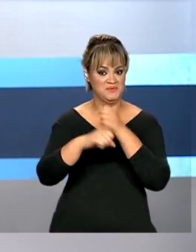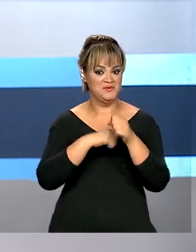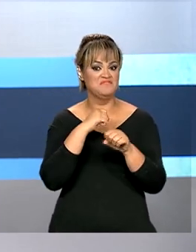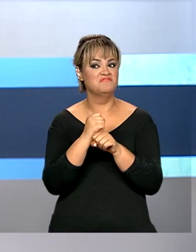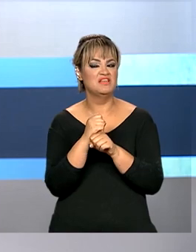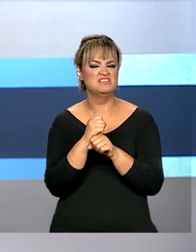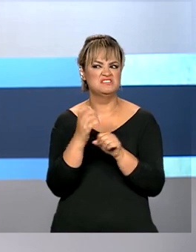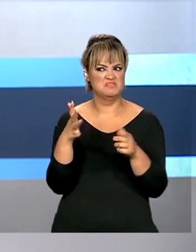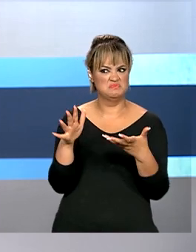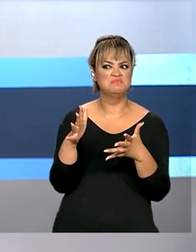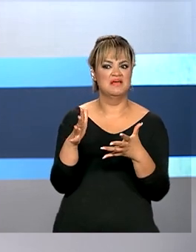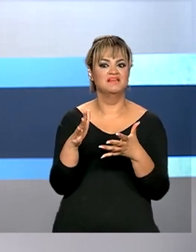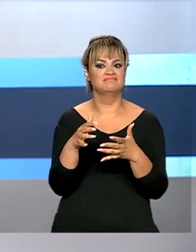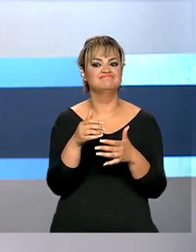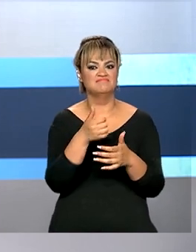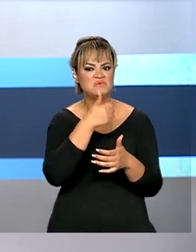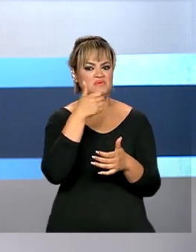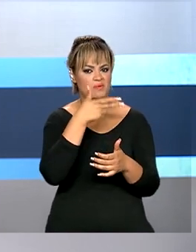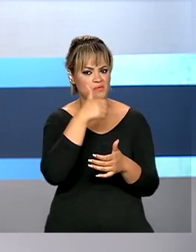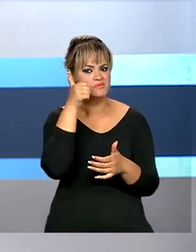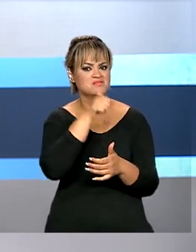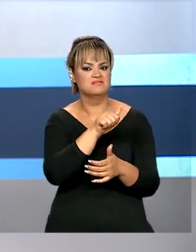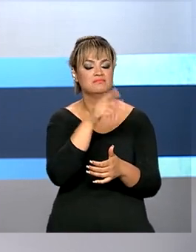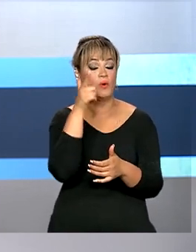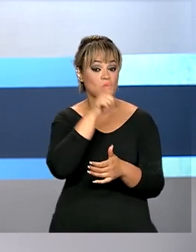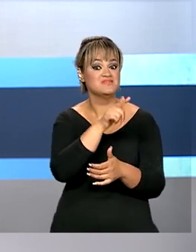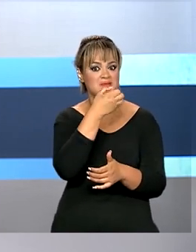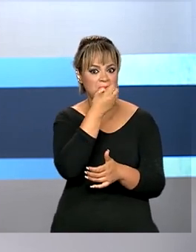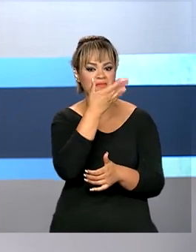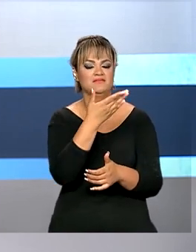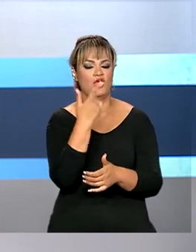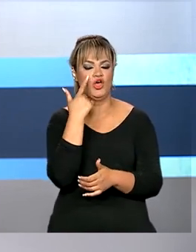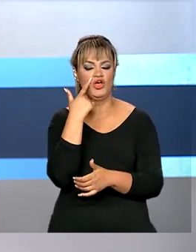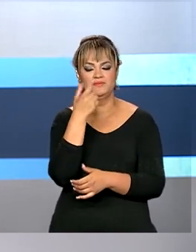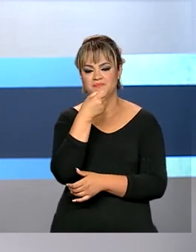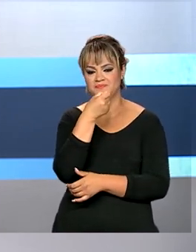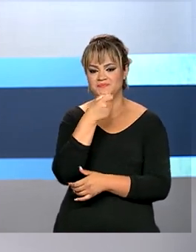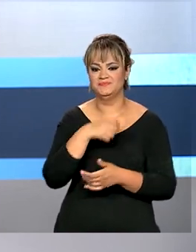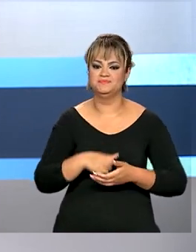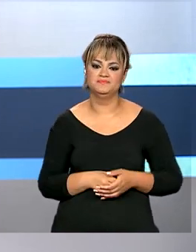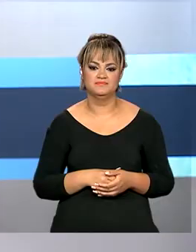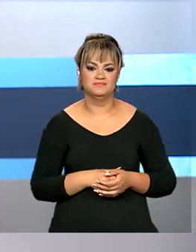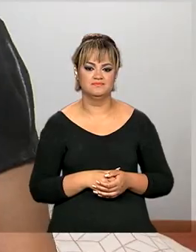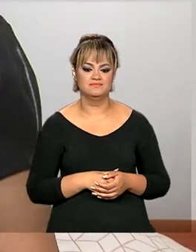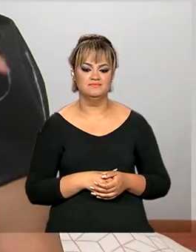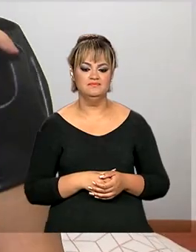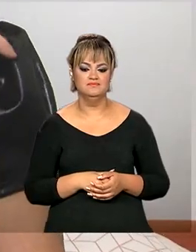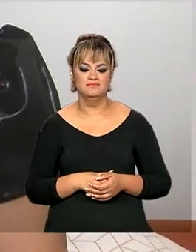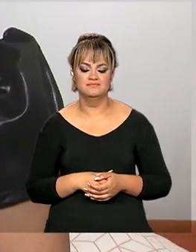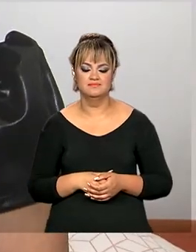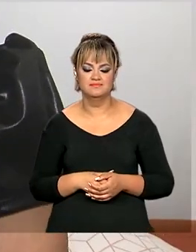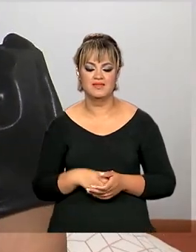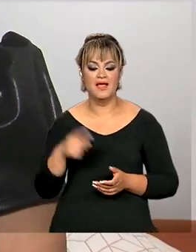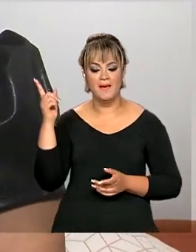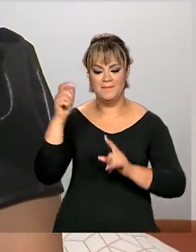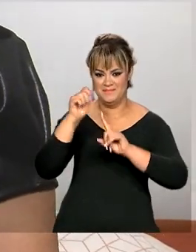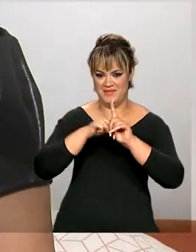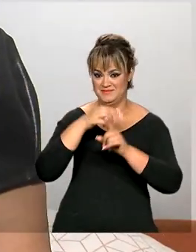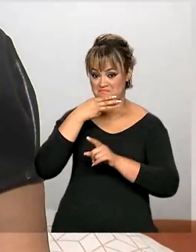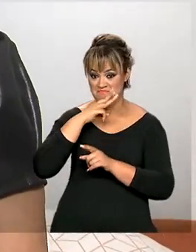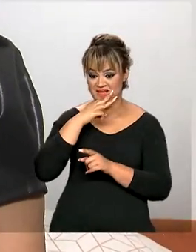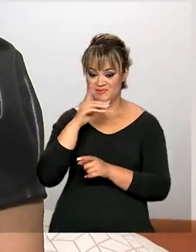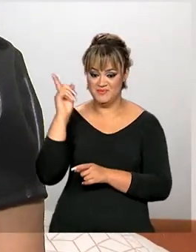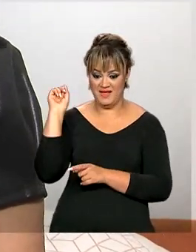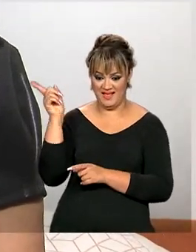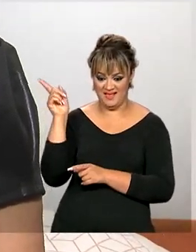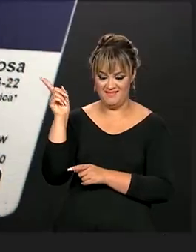a expectativa é a melhor dos últimos 10 anos. Confira na reportagem de Gabriela Noronha. Em março deste ano,